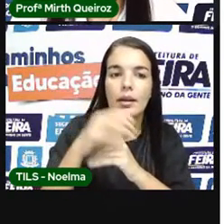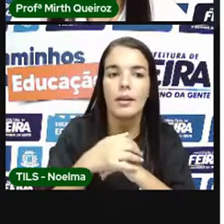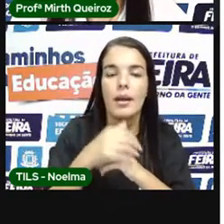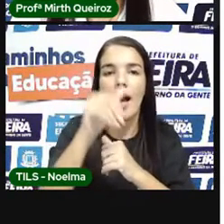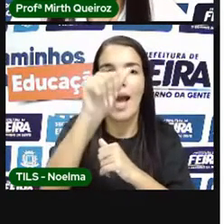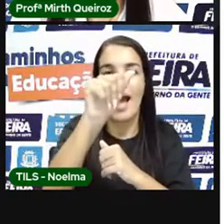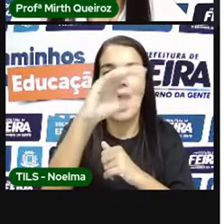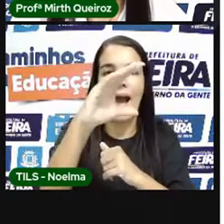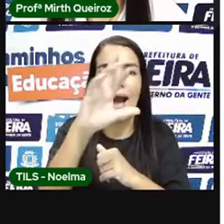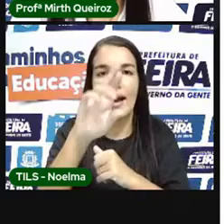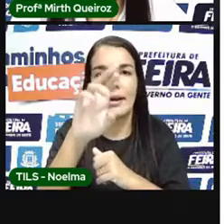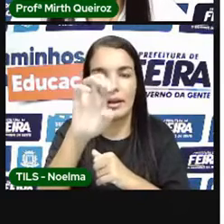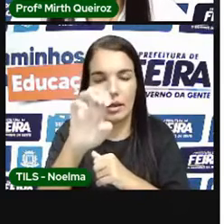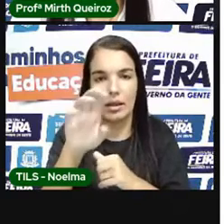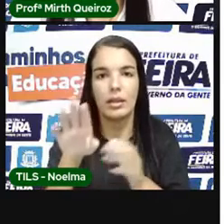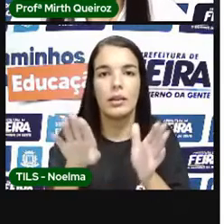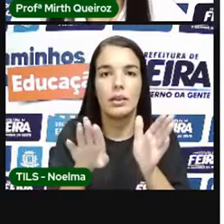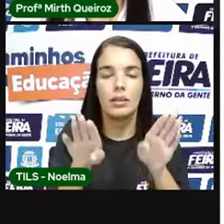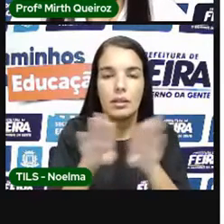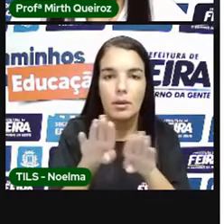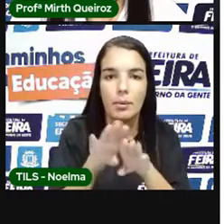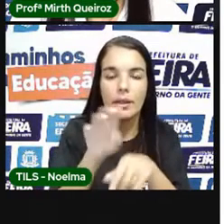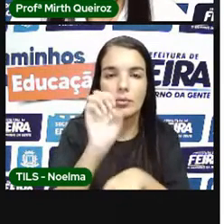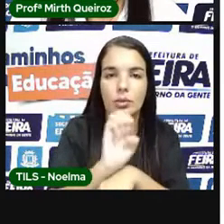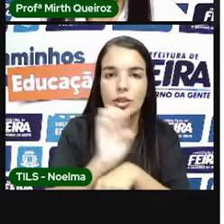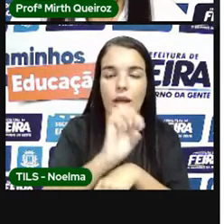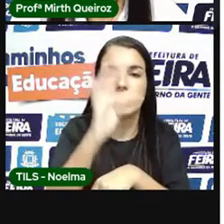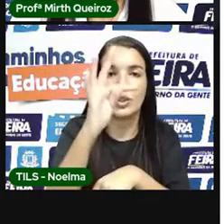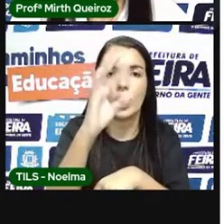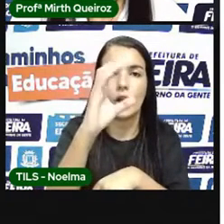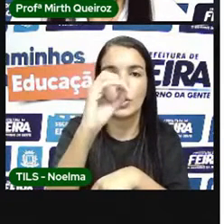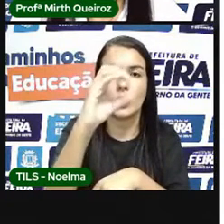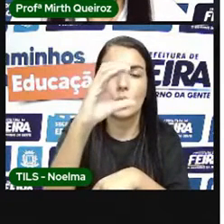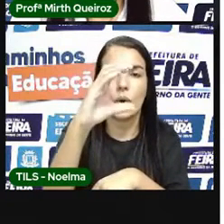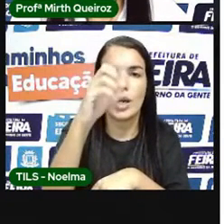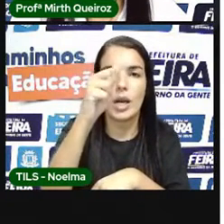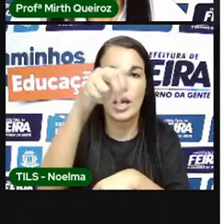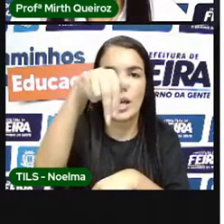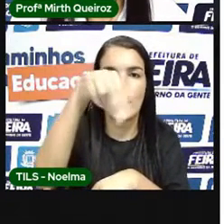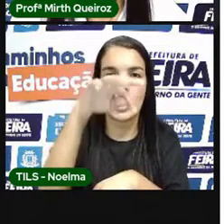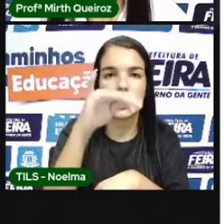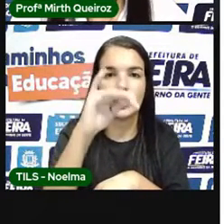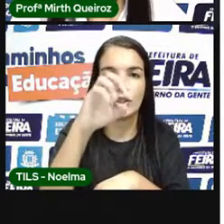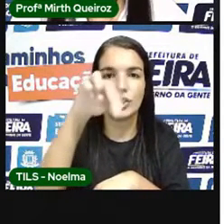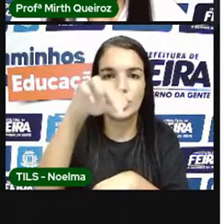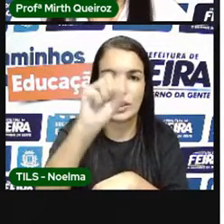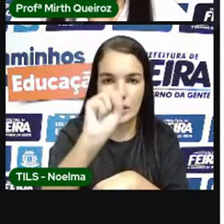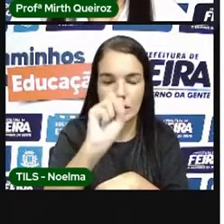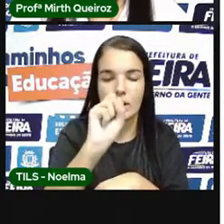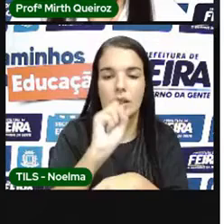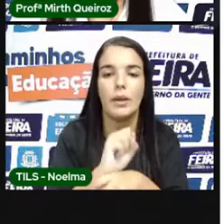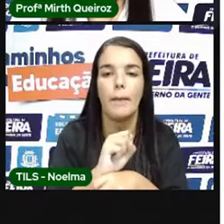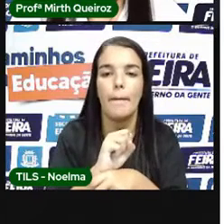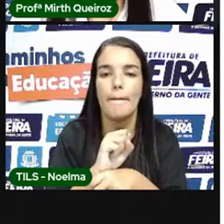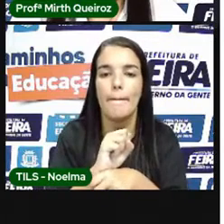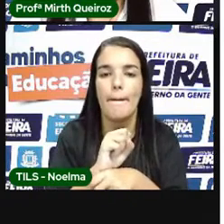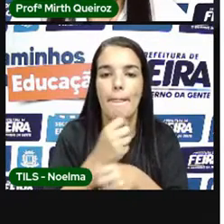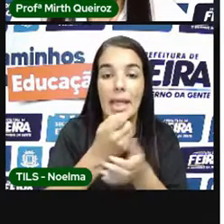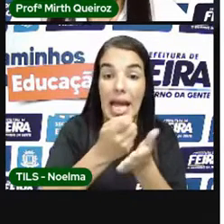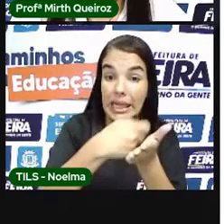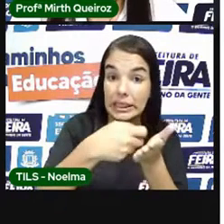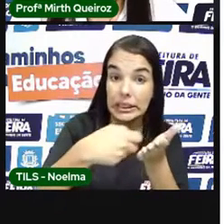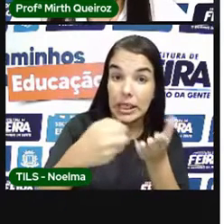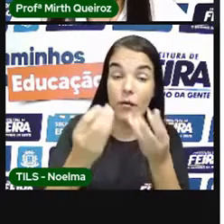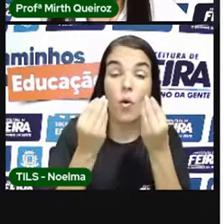Cotinha de menos Subtração Aí vocês vão utilizar Os dados De Acre e Tocantins Escreva como